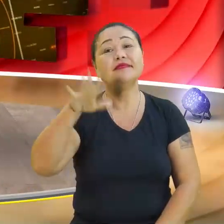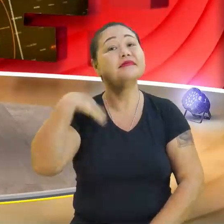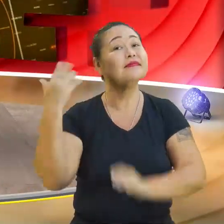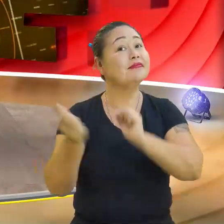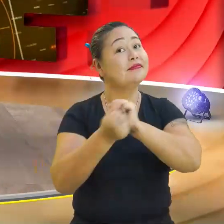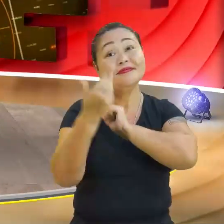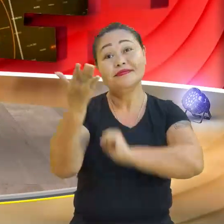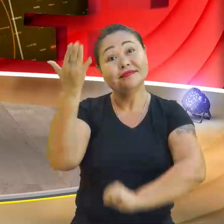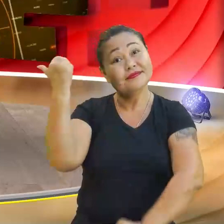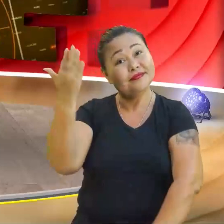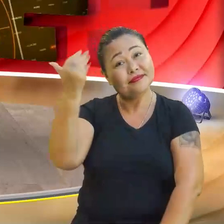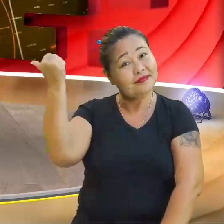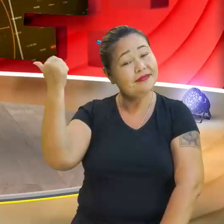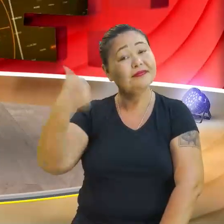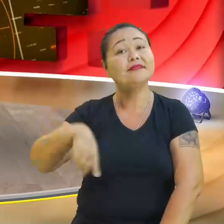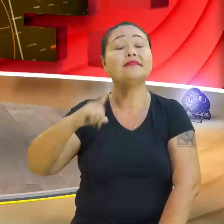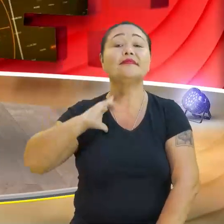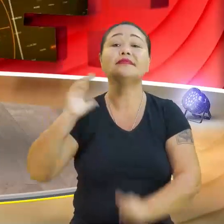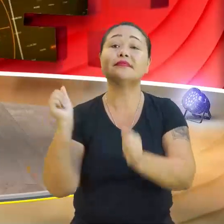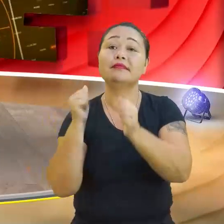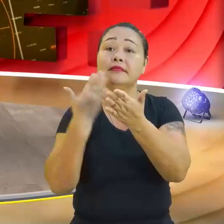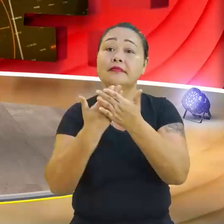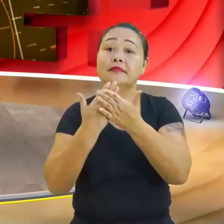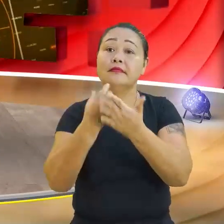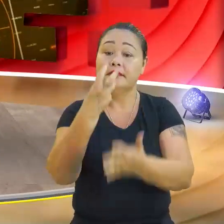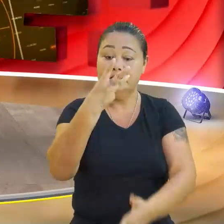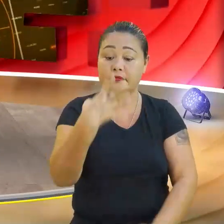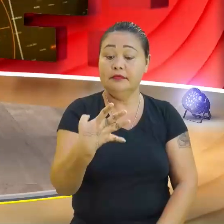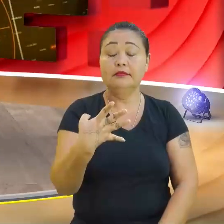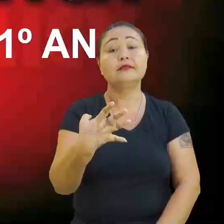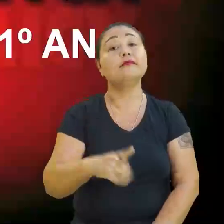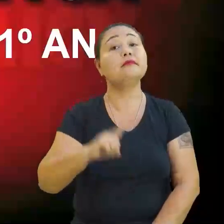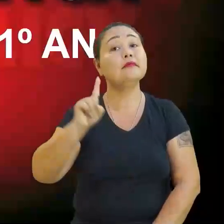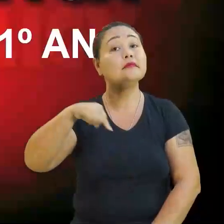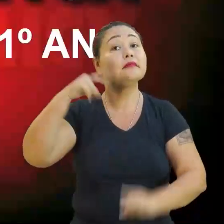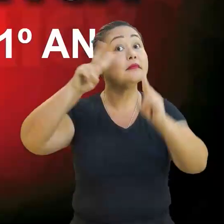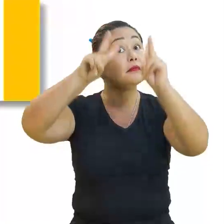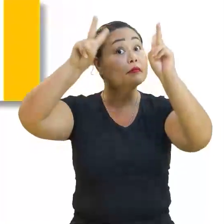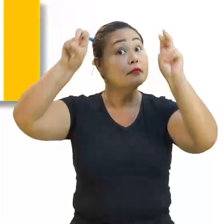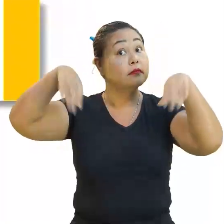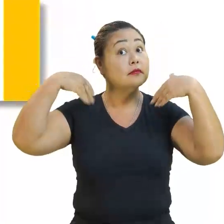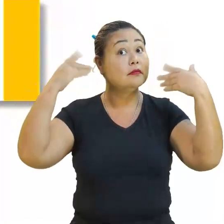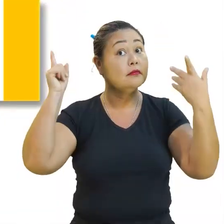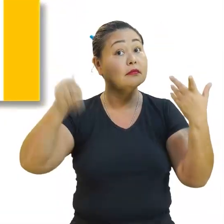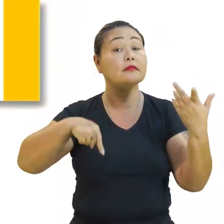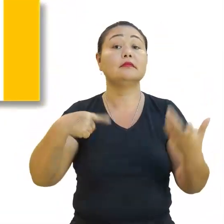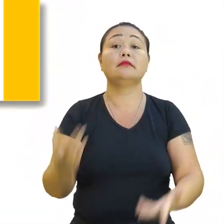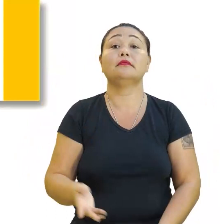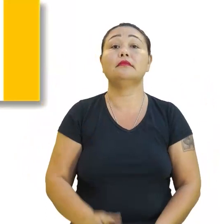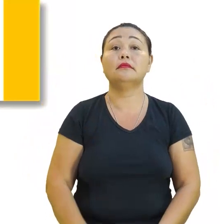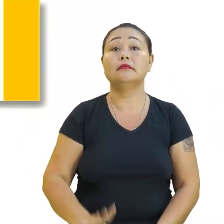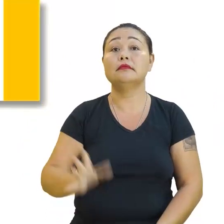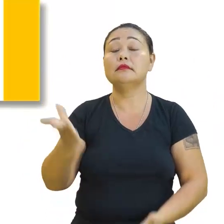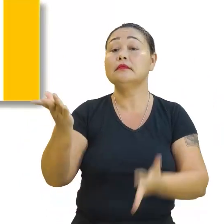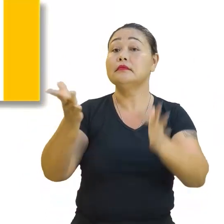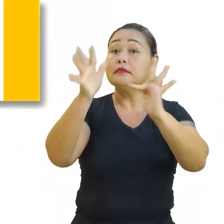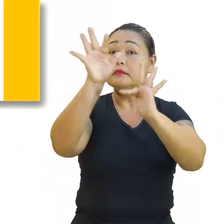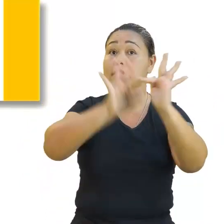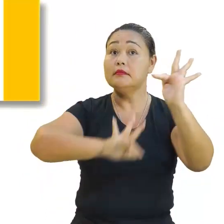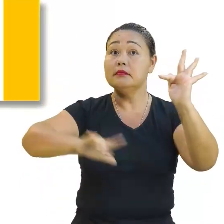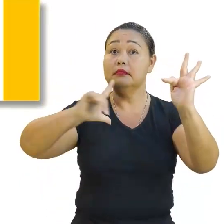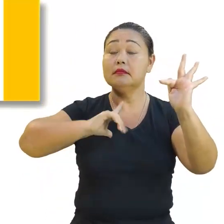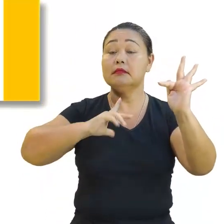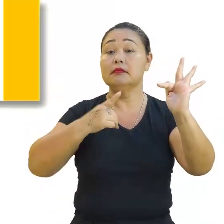professora Adelina, vem com a gente na aula 34. O assunto da aula de hoje é... Função afim na sua